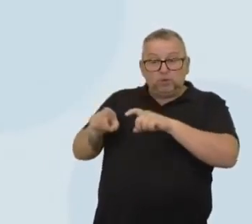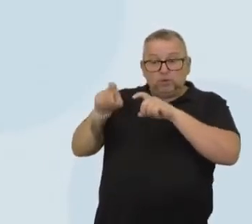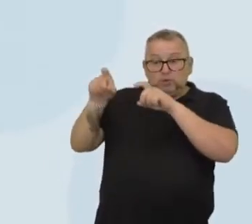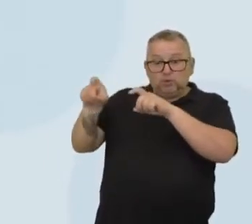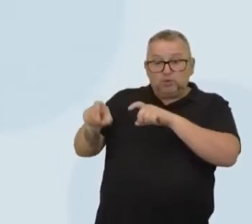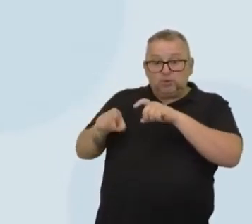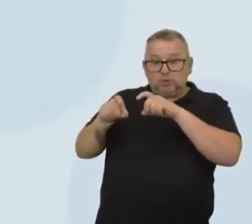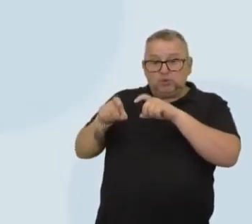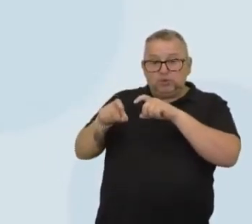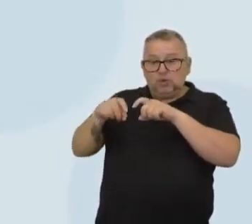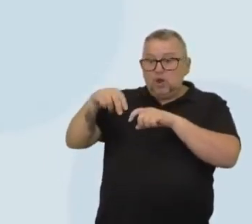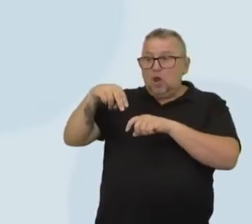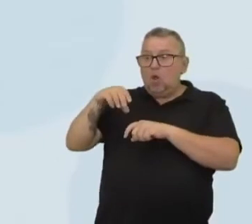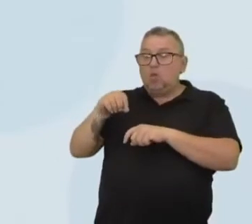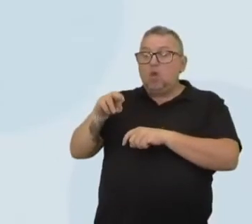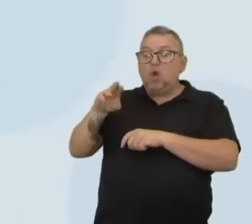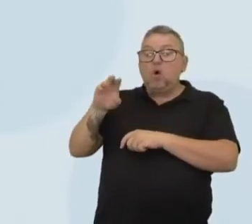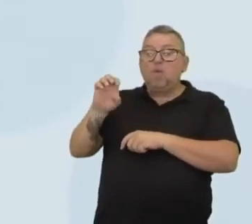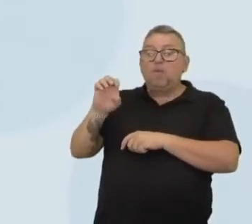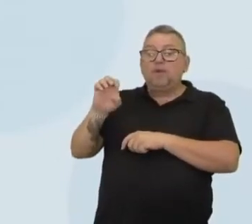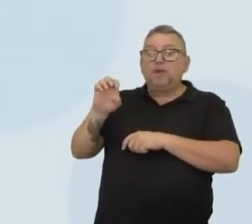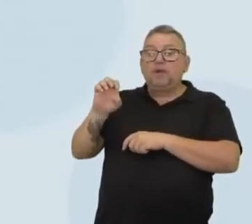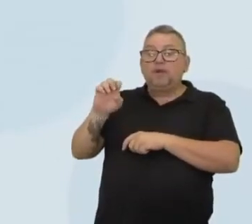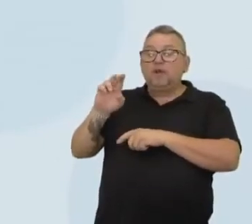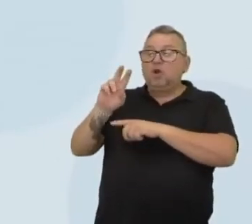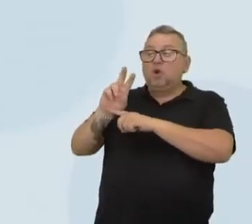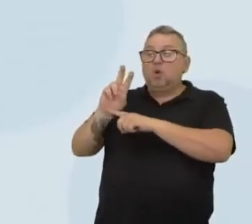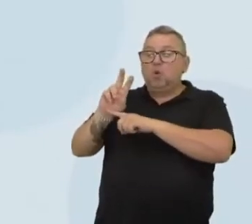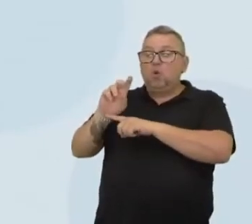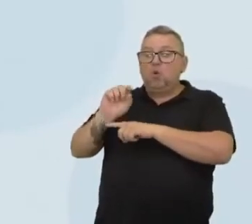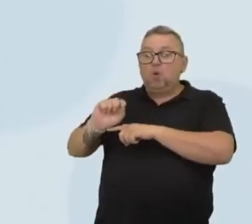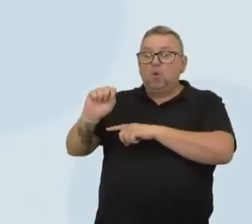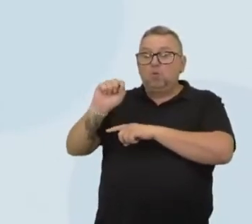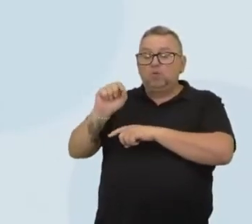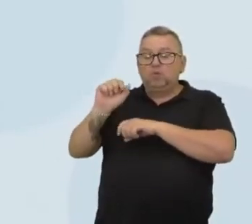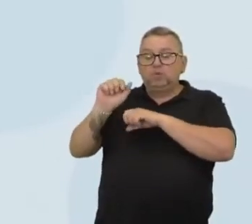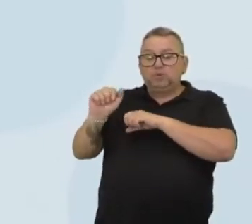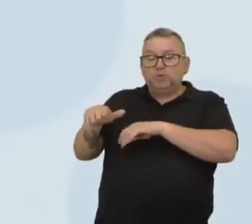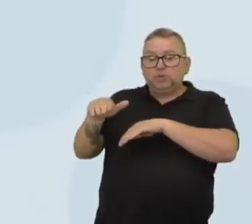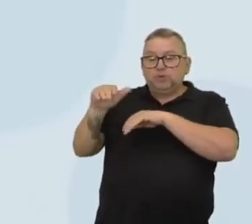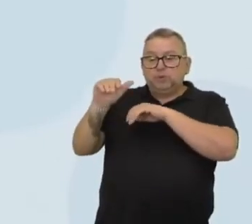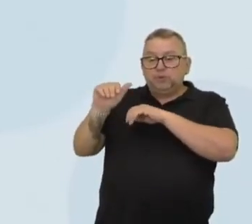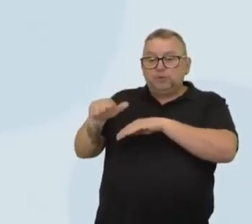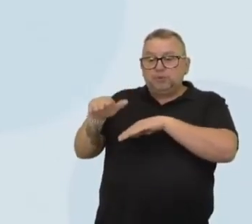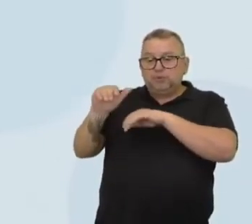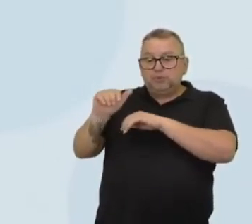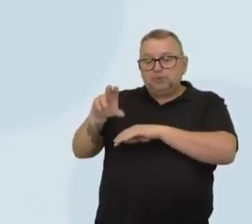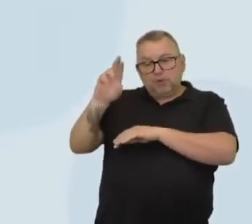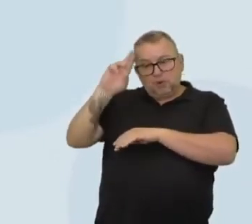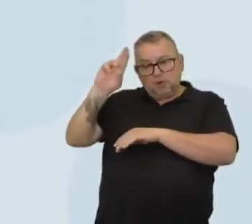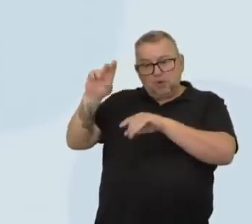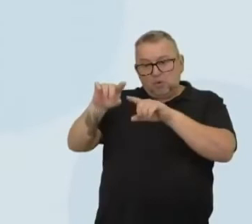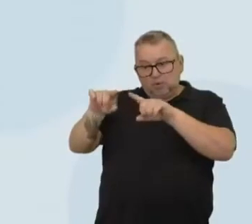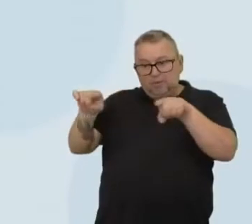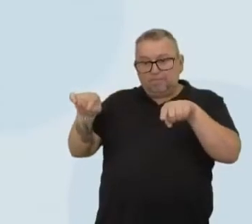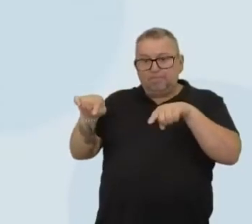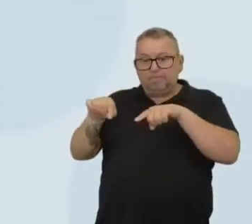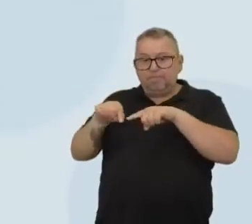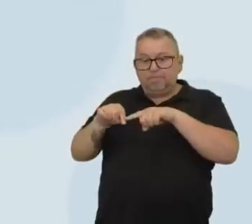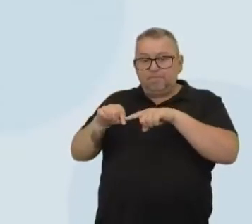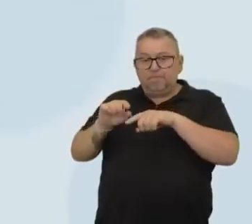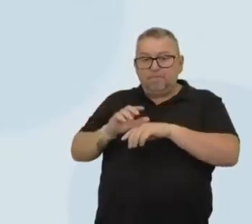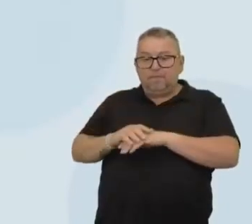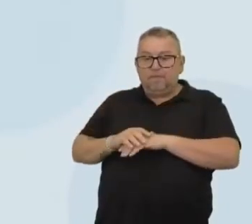nobres? O que os nobres fazem? Os nobres, eles cuidam ali da parte mais do exército. Eles são os donos das terras. Eles são a